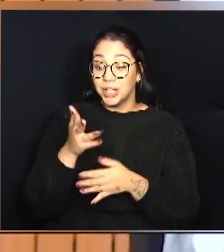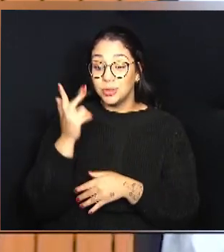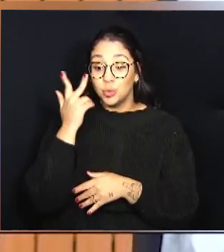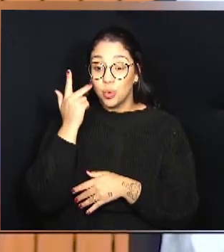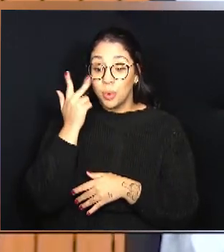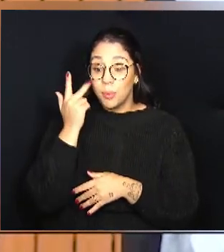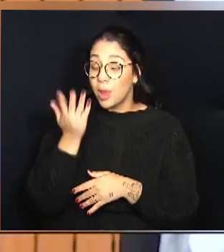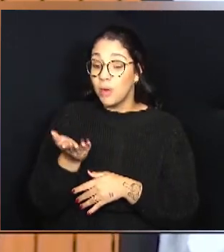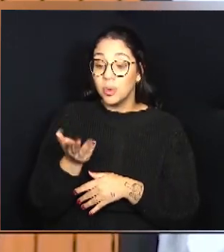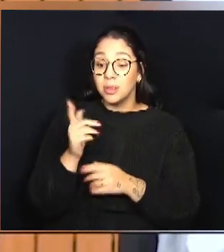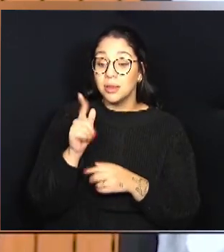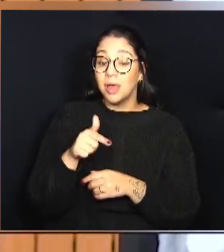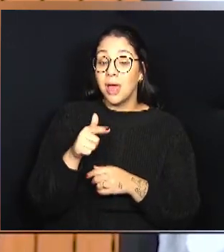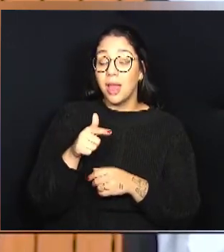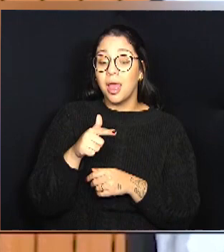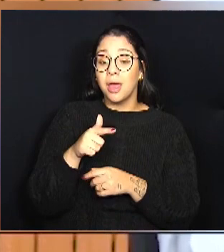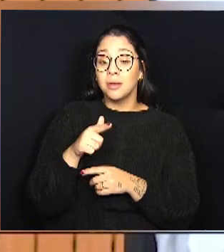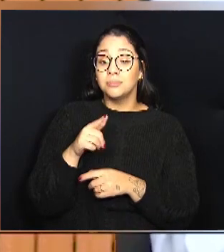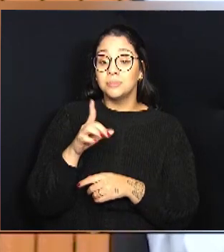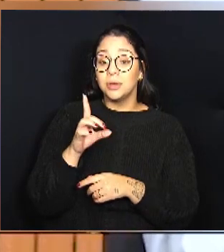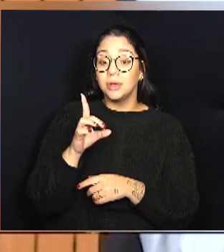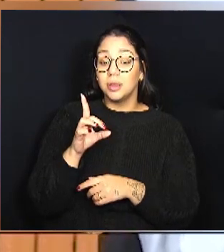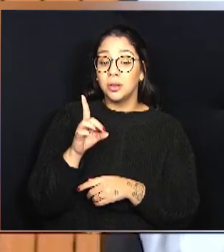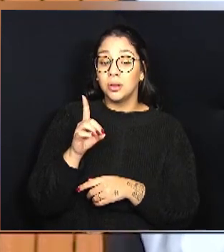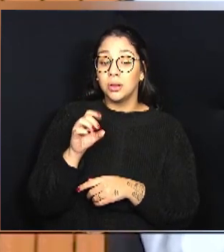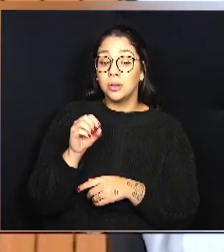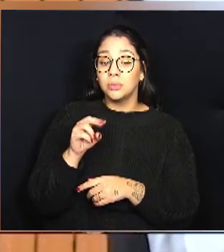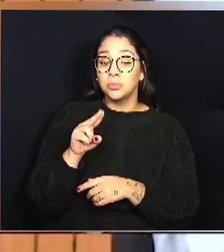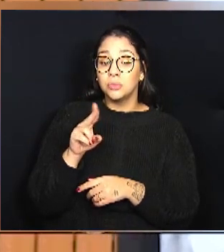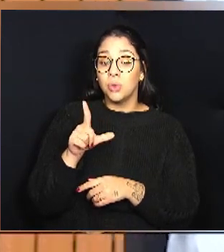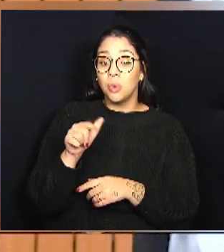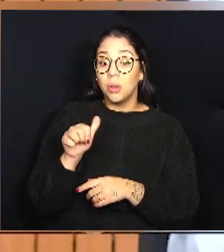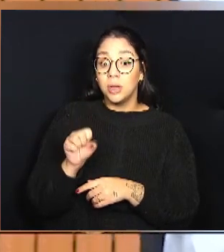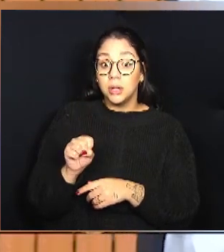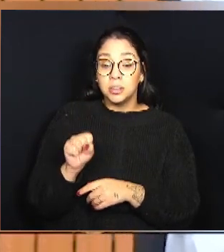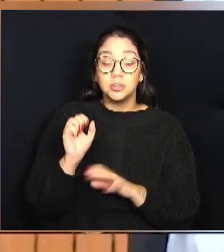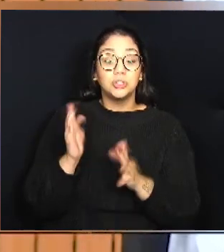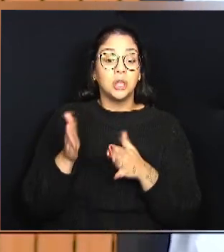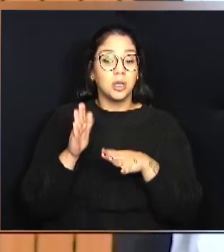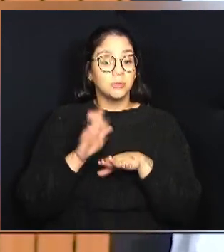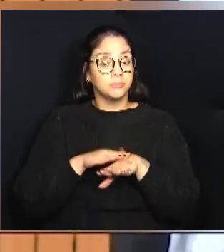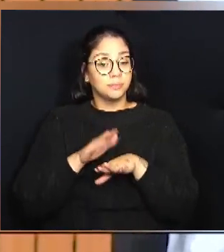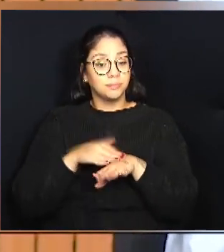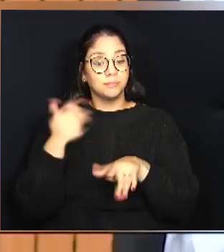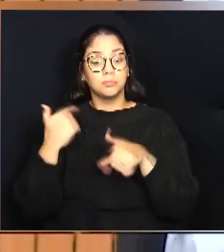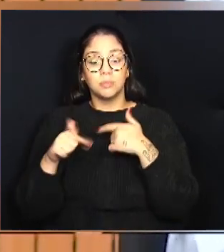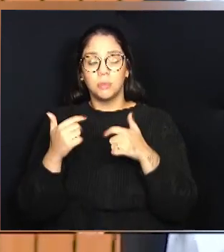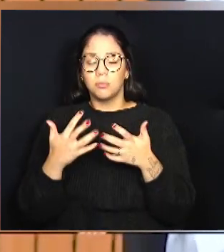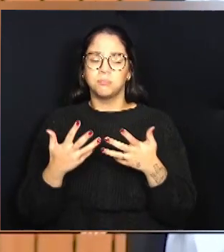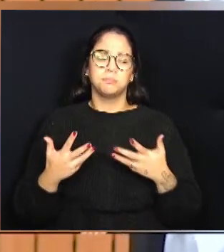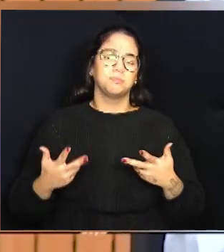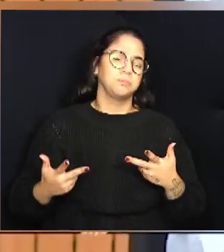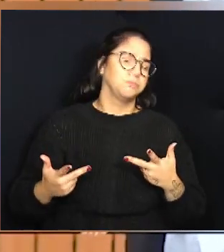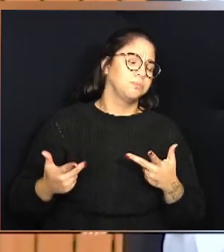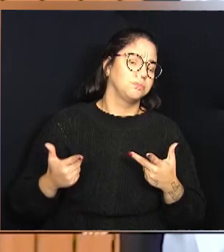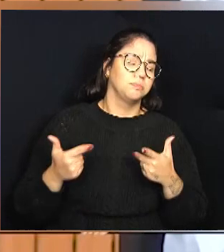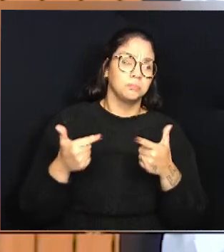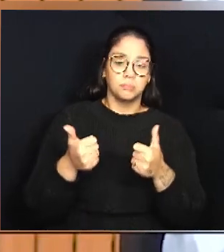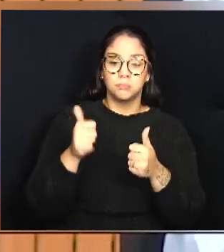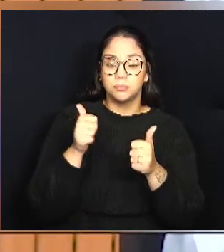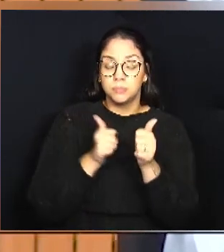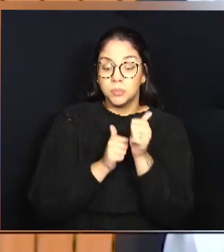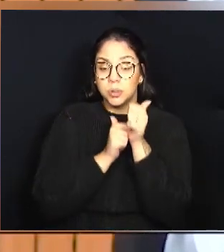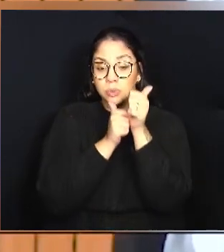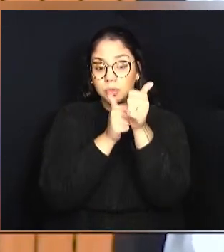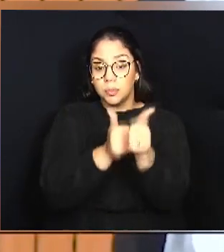trivial. Quer dizer, as doulas que fazem um trabalho essencial, que